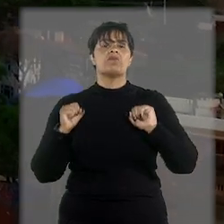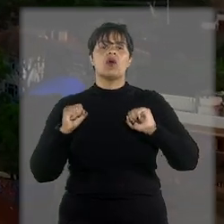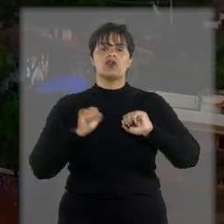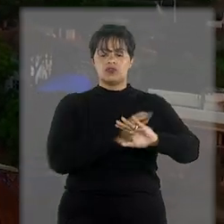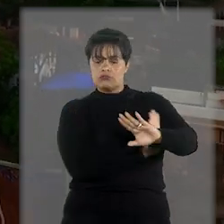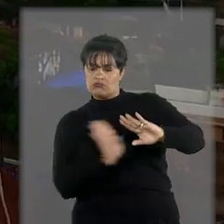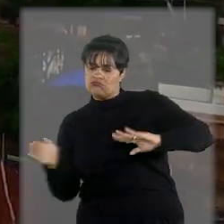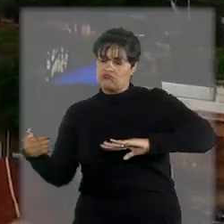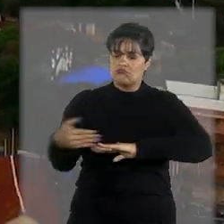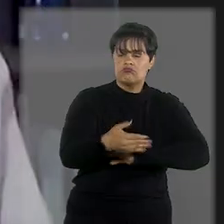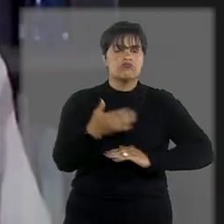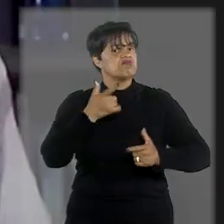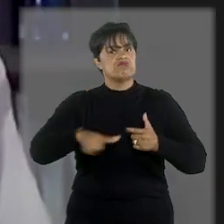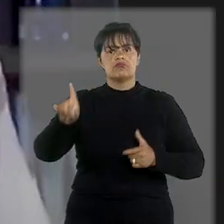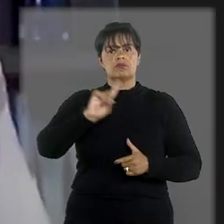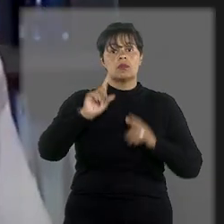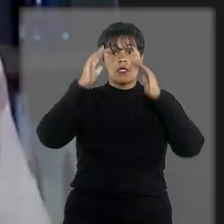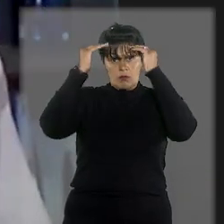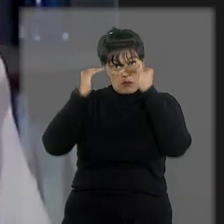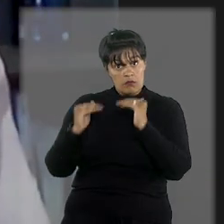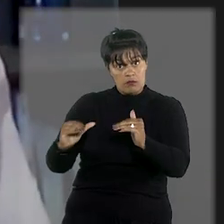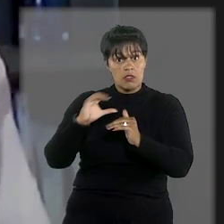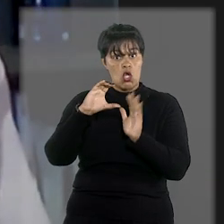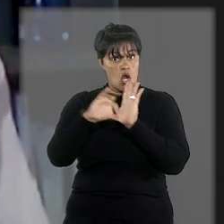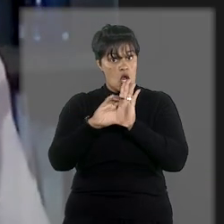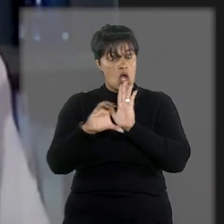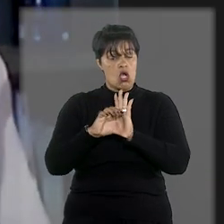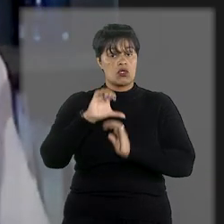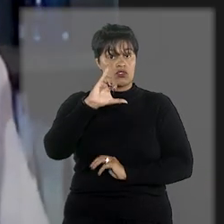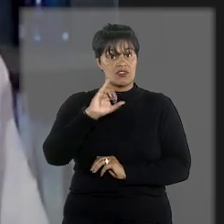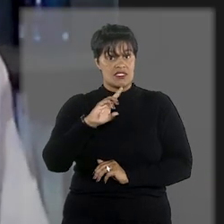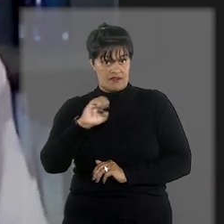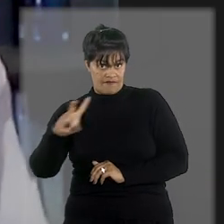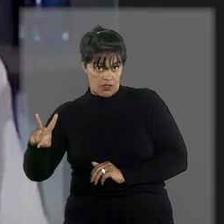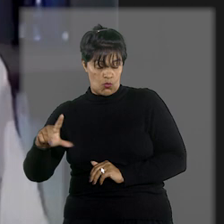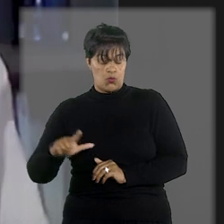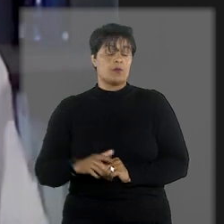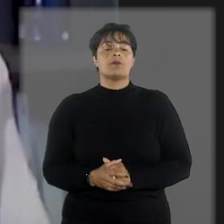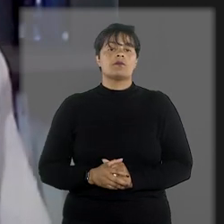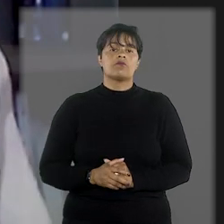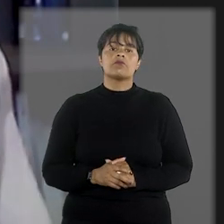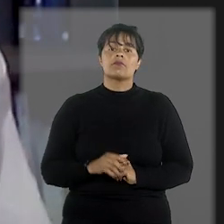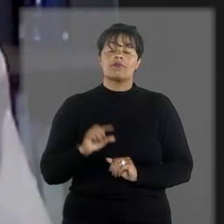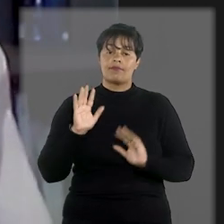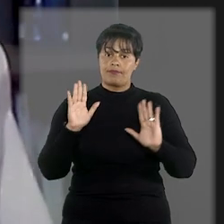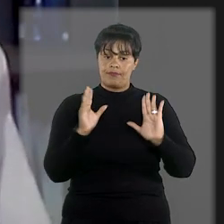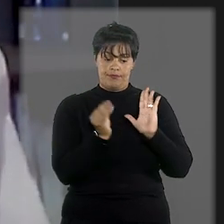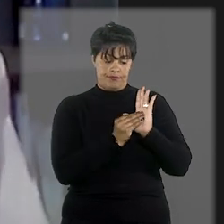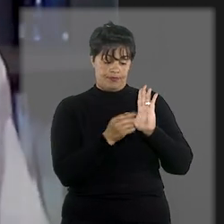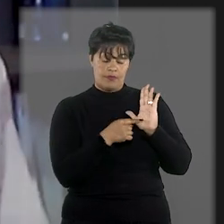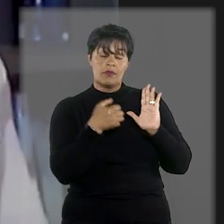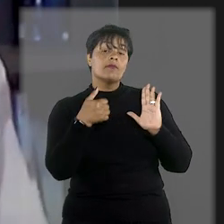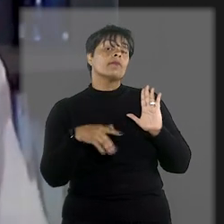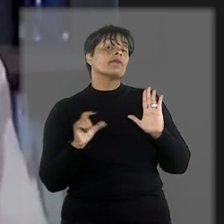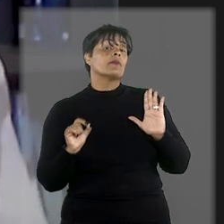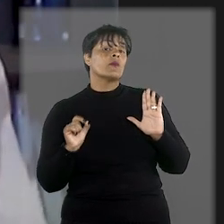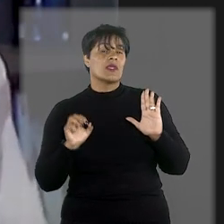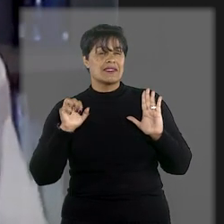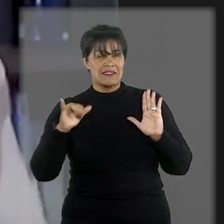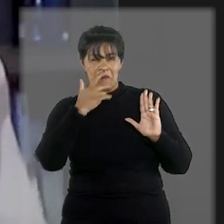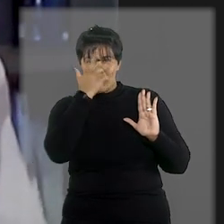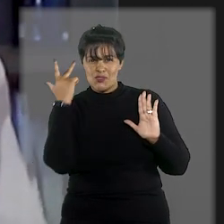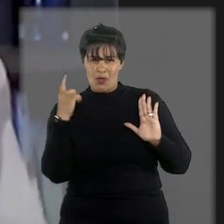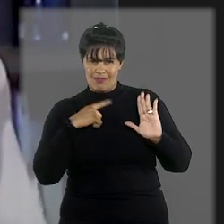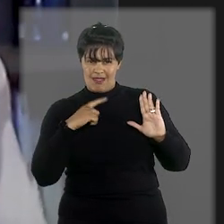de acordo com o Código Civil. Ele garante que aquela pessoa que se vê limitada no